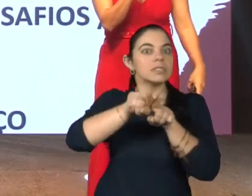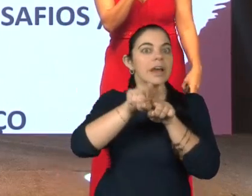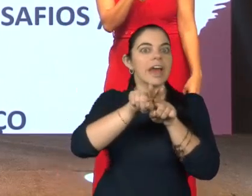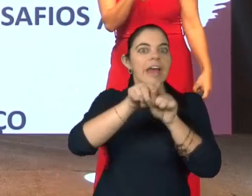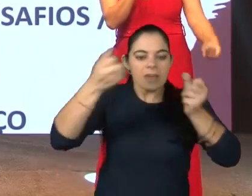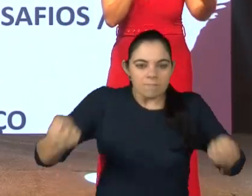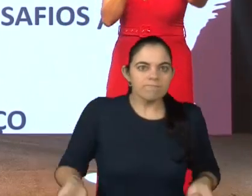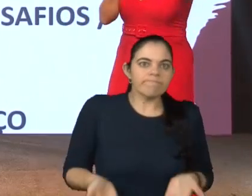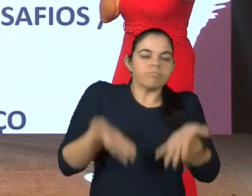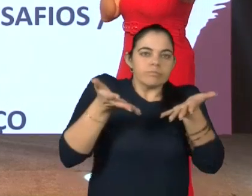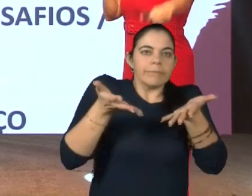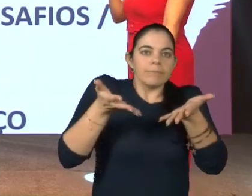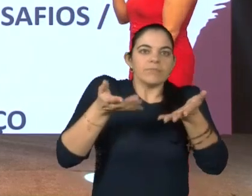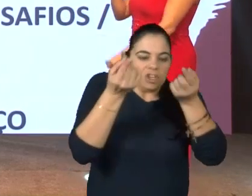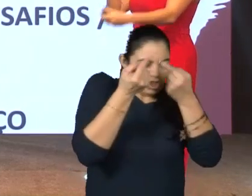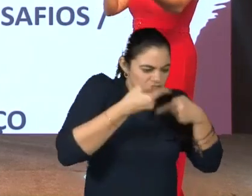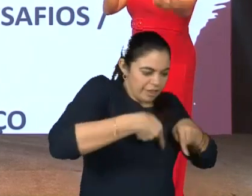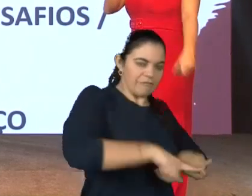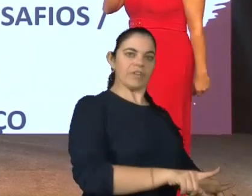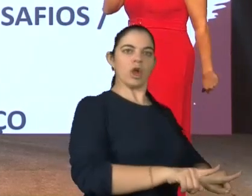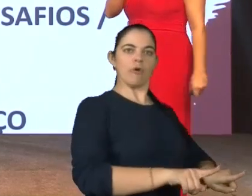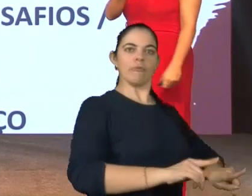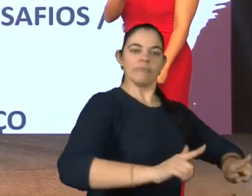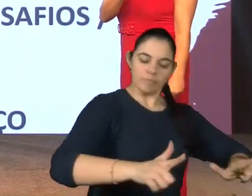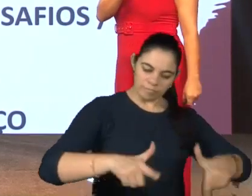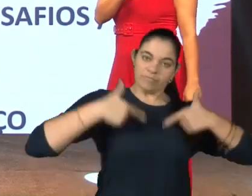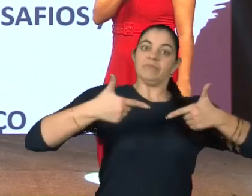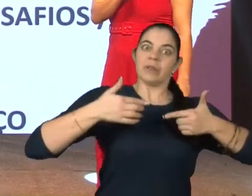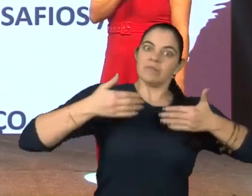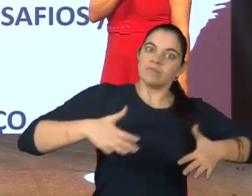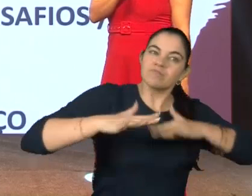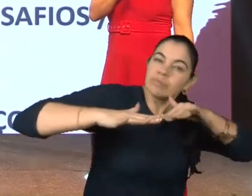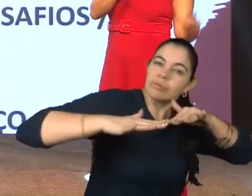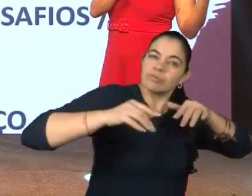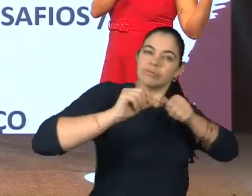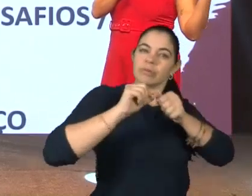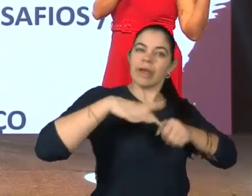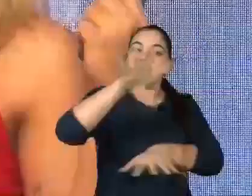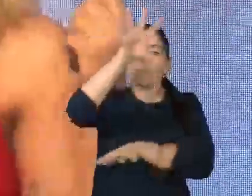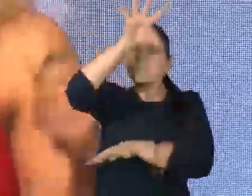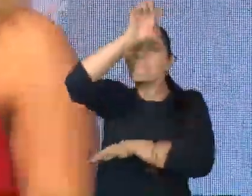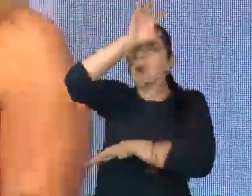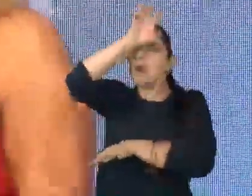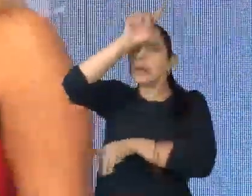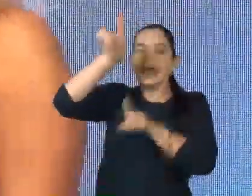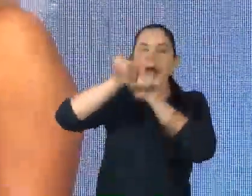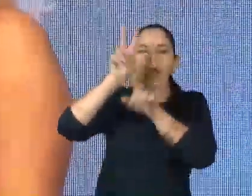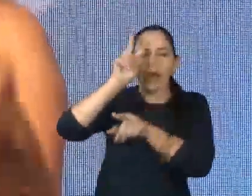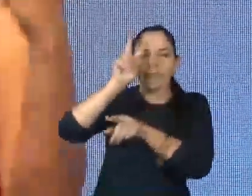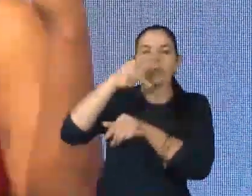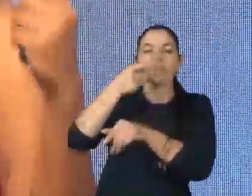propulsora de desafio, motivação e memória. Lembra das memórias de aprendizagem do livro?